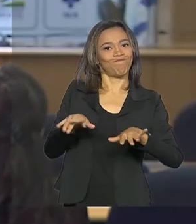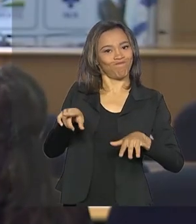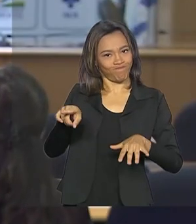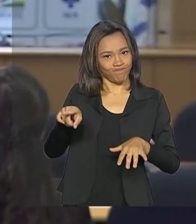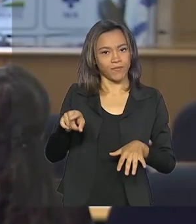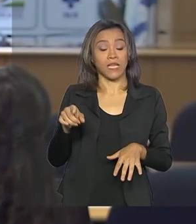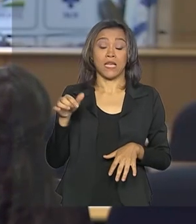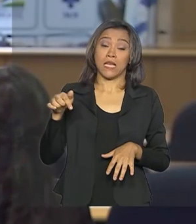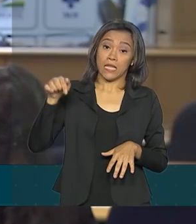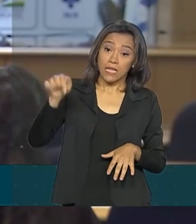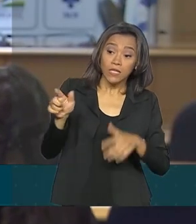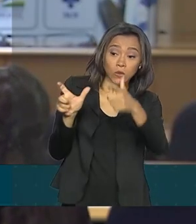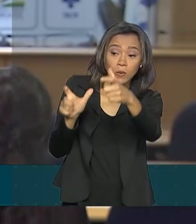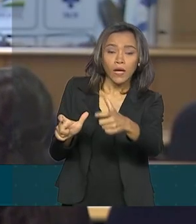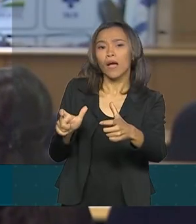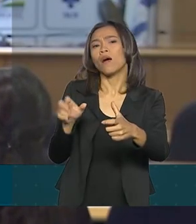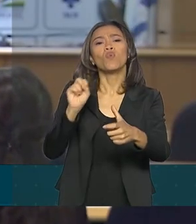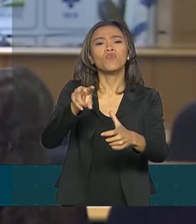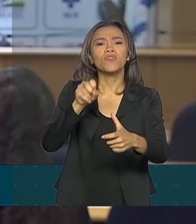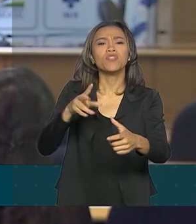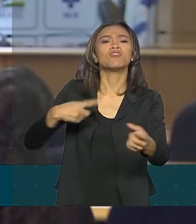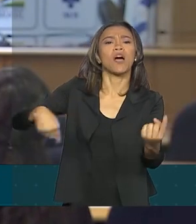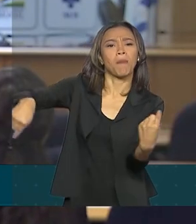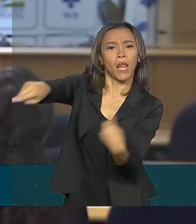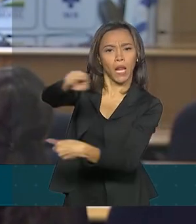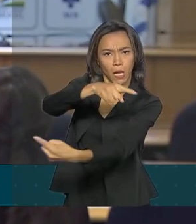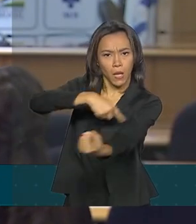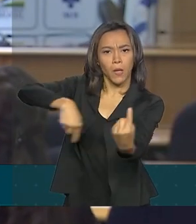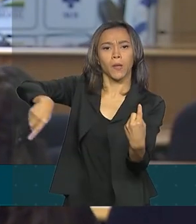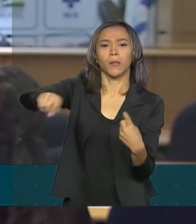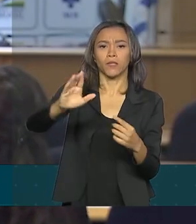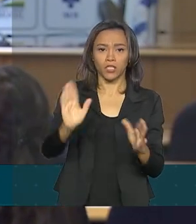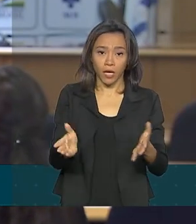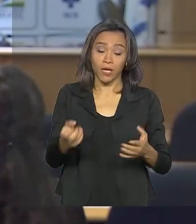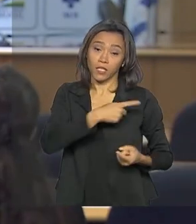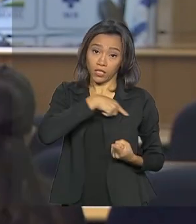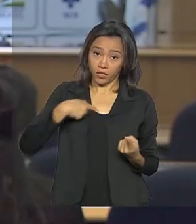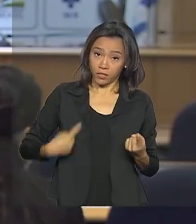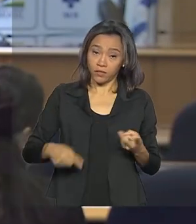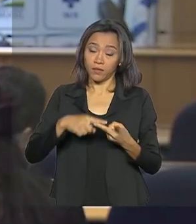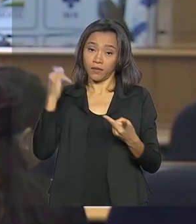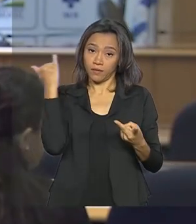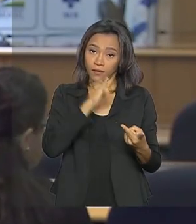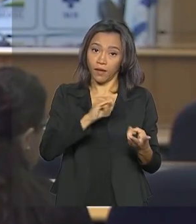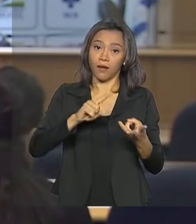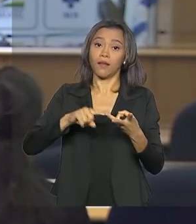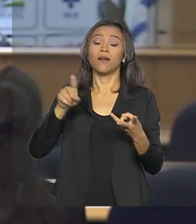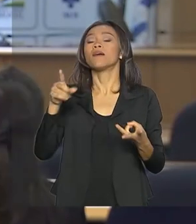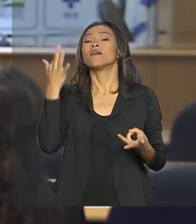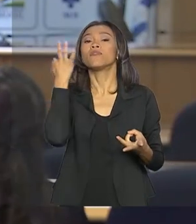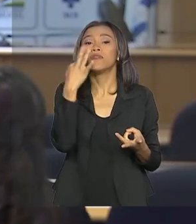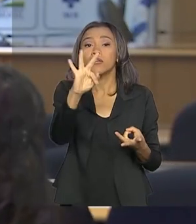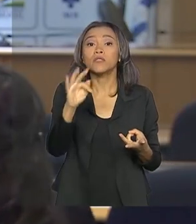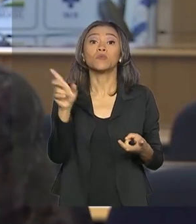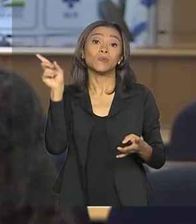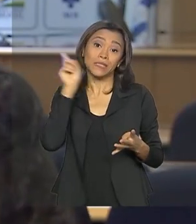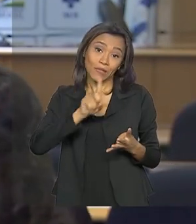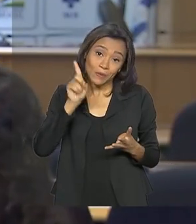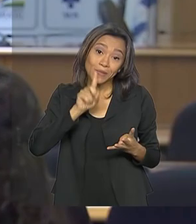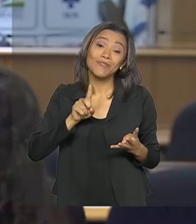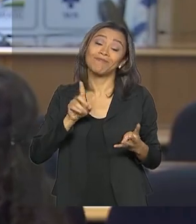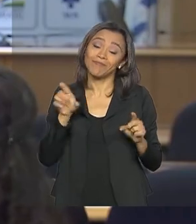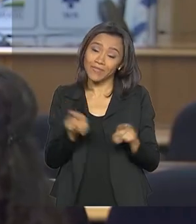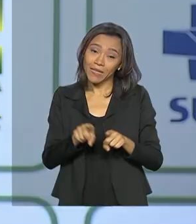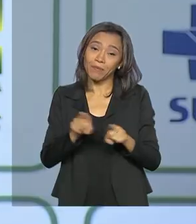locais, o vírus já circula entre a população. Além de China, Itália e França, os Estados Unidos também começam a